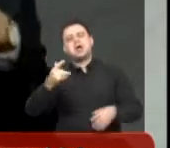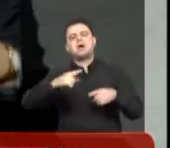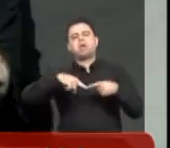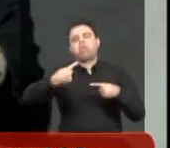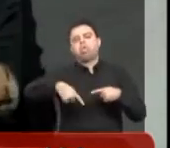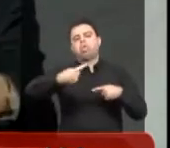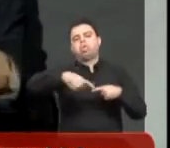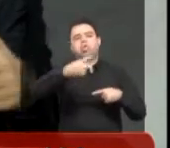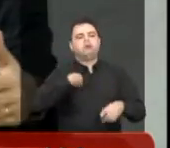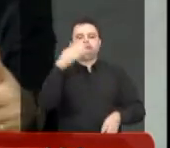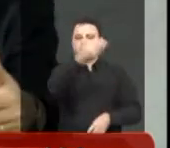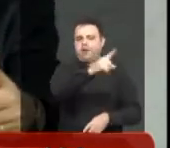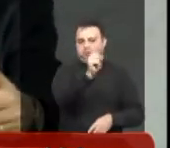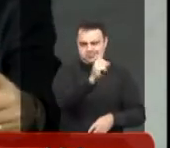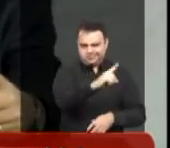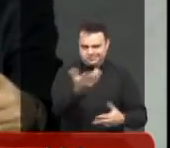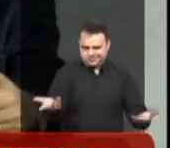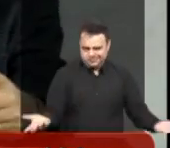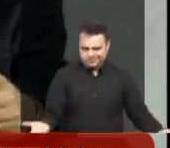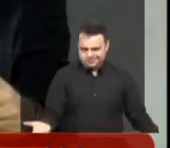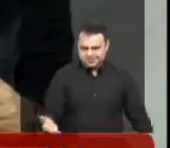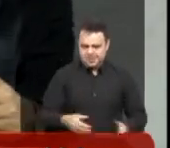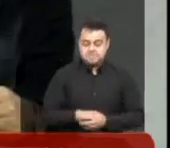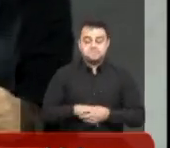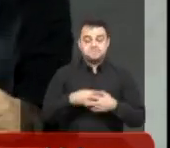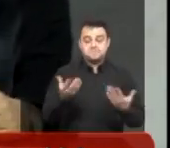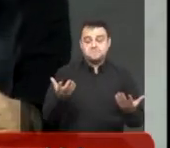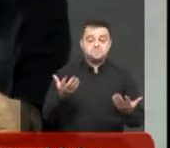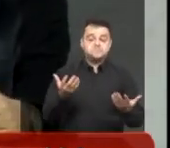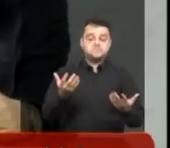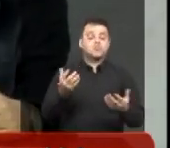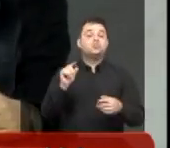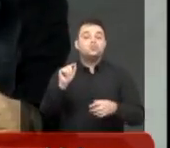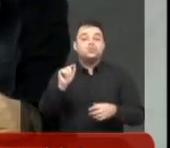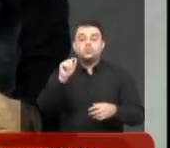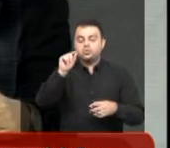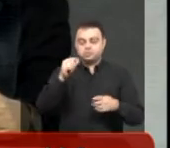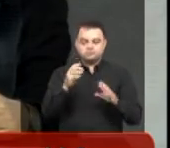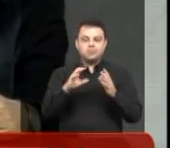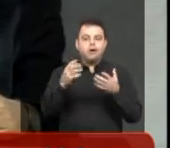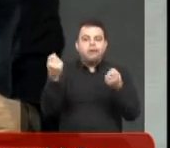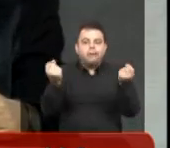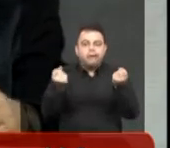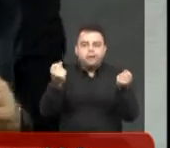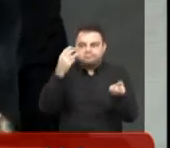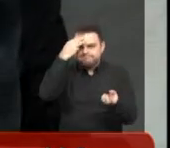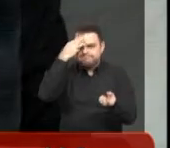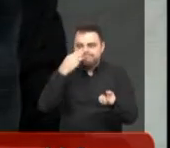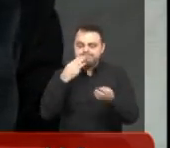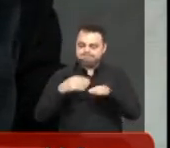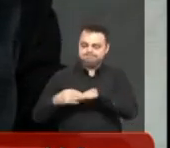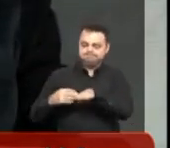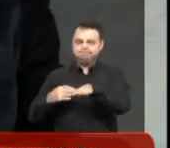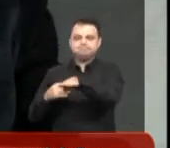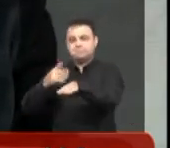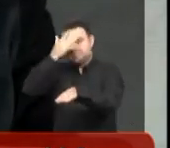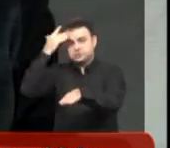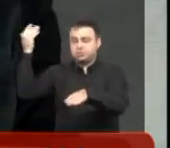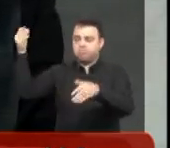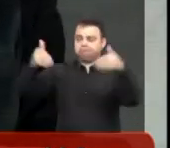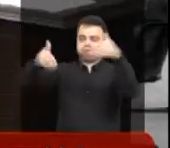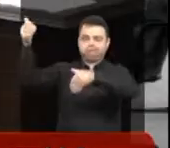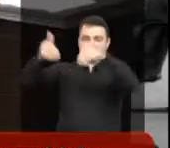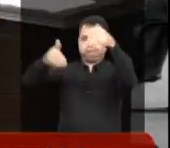Vai empurrando, vai empurrando, vai empurrando, termina o ano e a pessoa não foi. Então qual que a ideia? Fazer com que os coletores vão até os doadores.